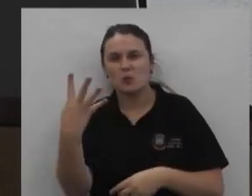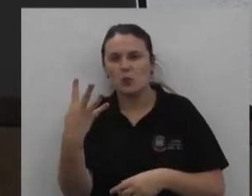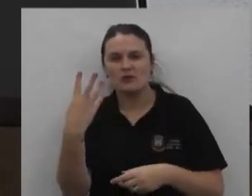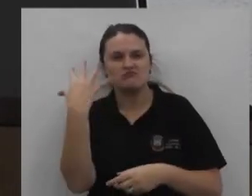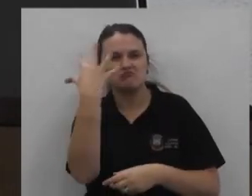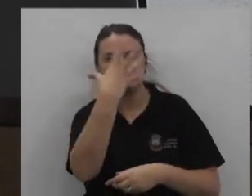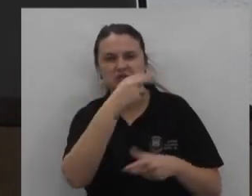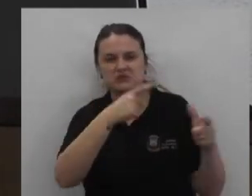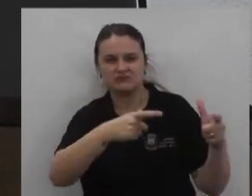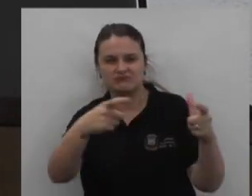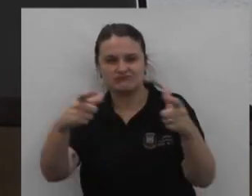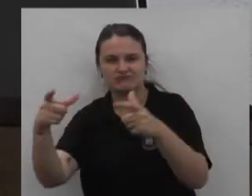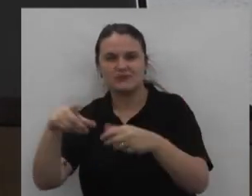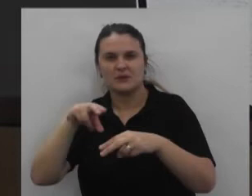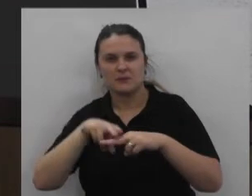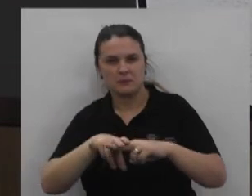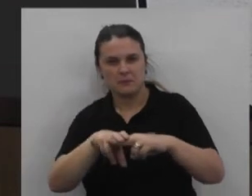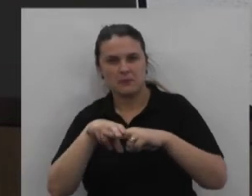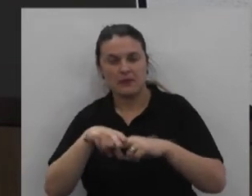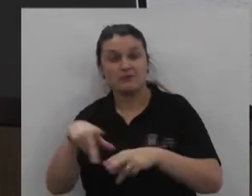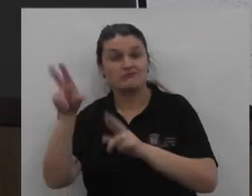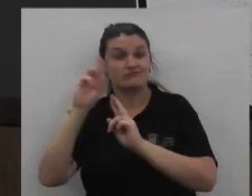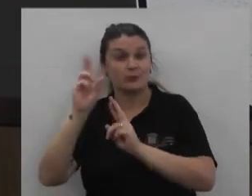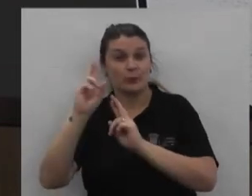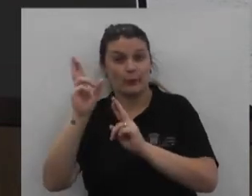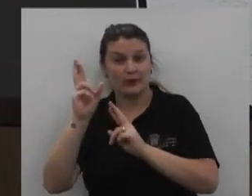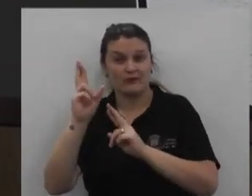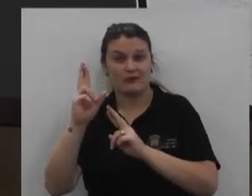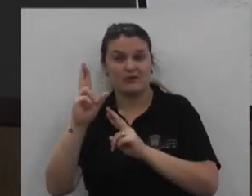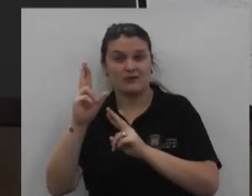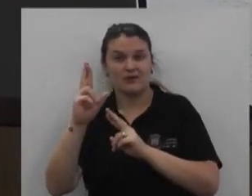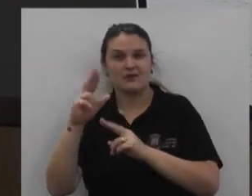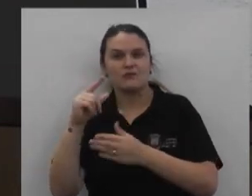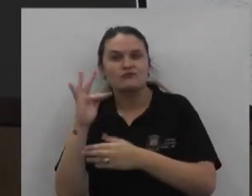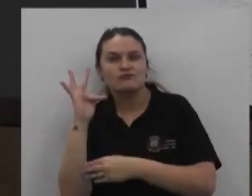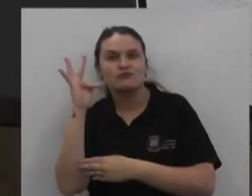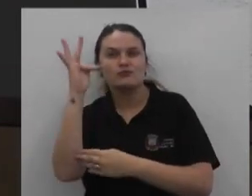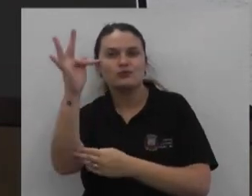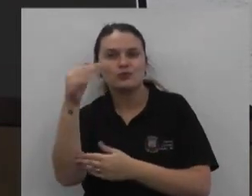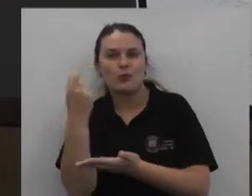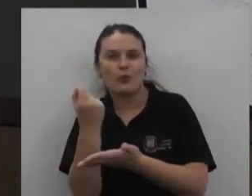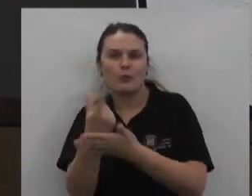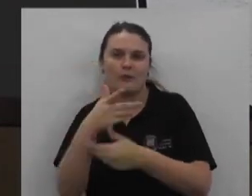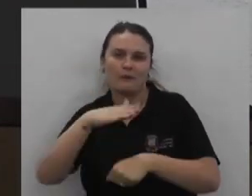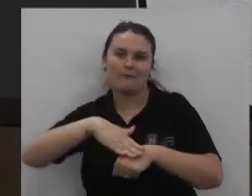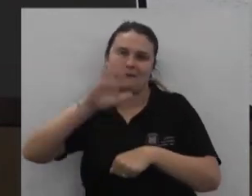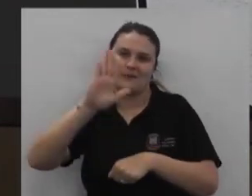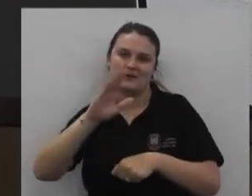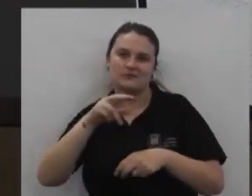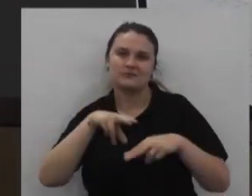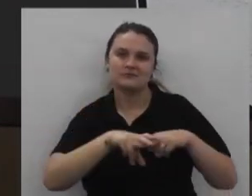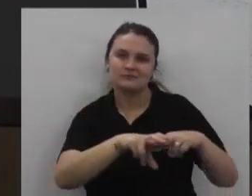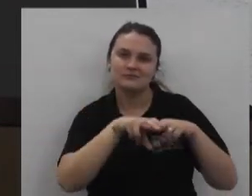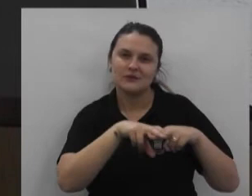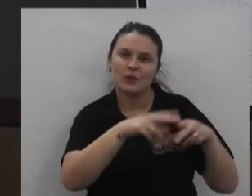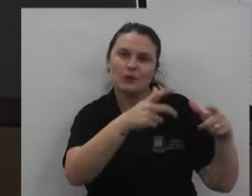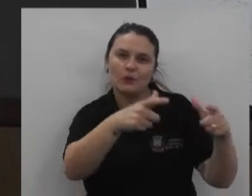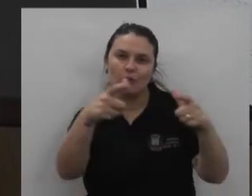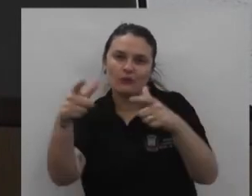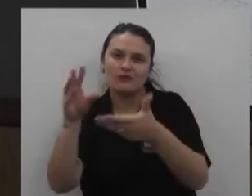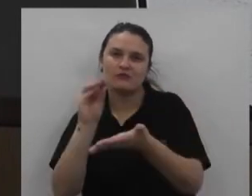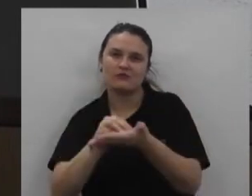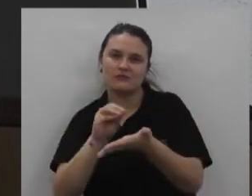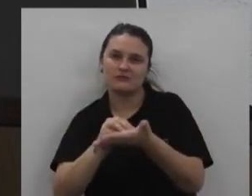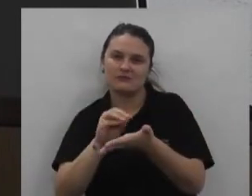lindos parques E esperamos Que sejam Adquiridas Mais unidades Para contemplar Ainda mais